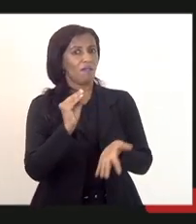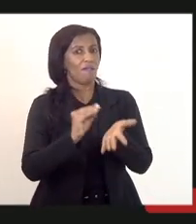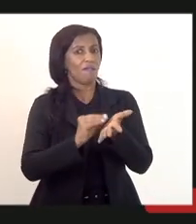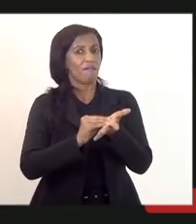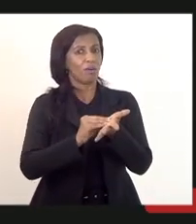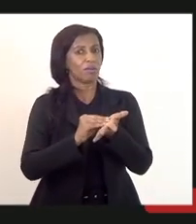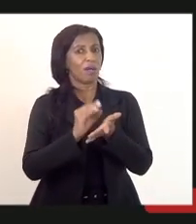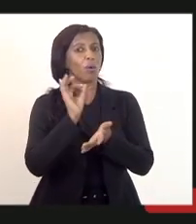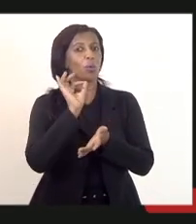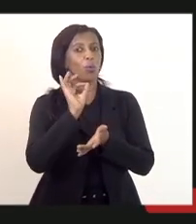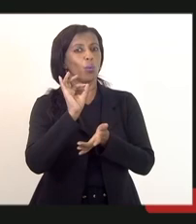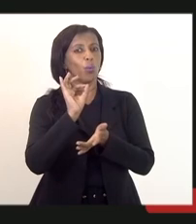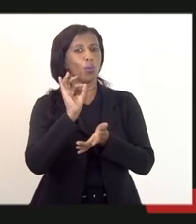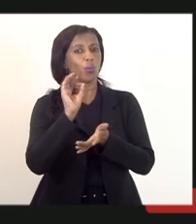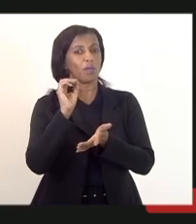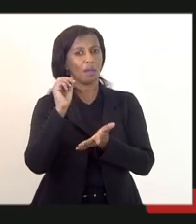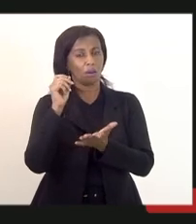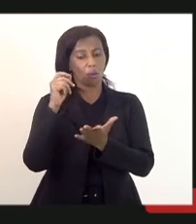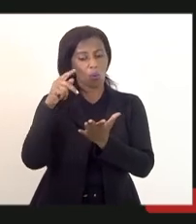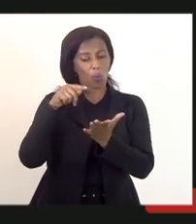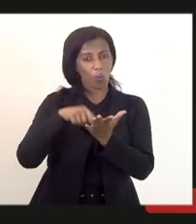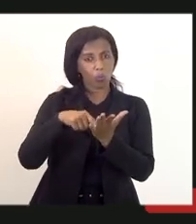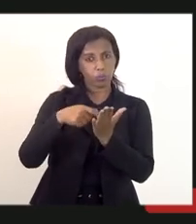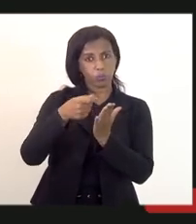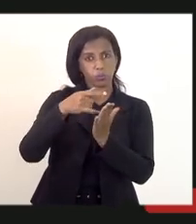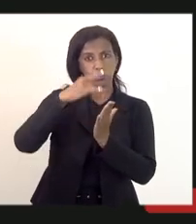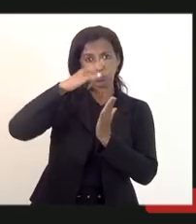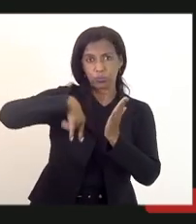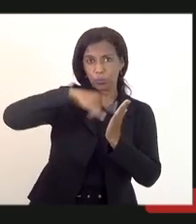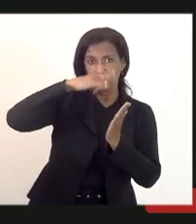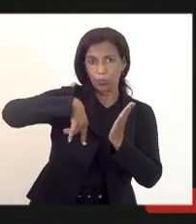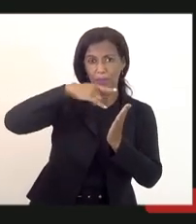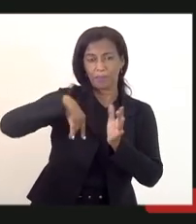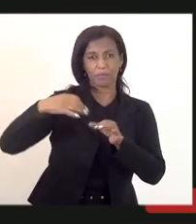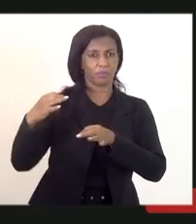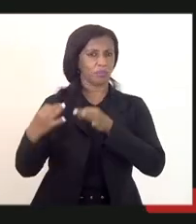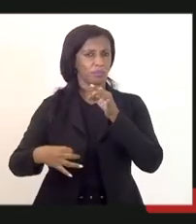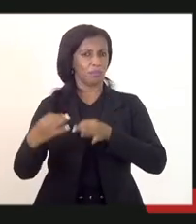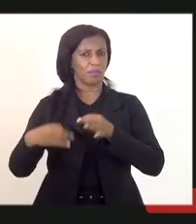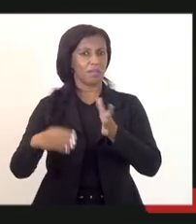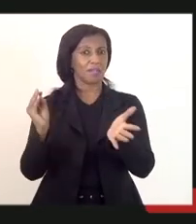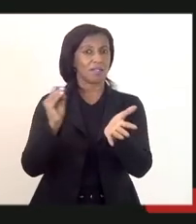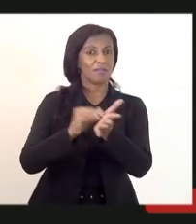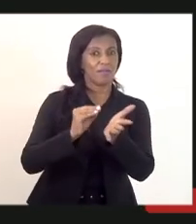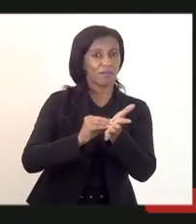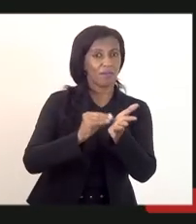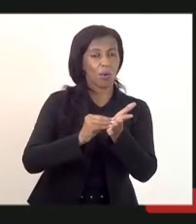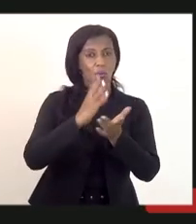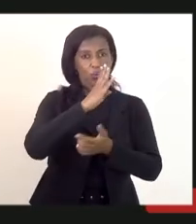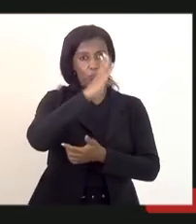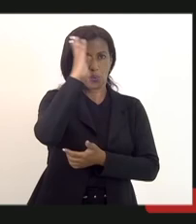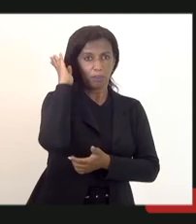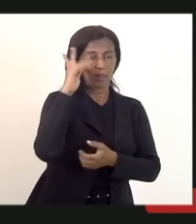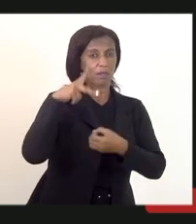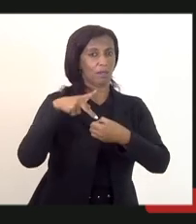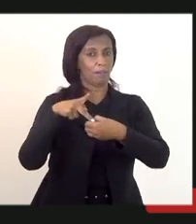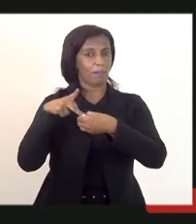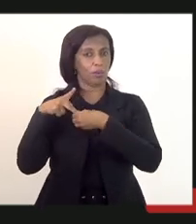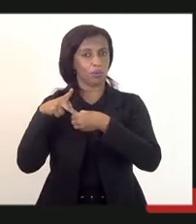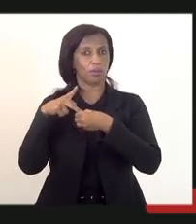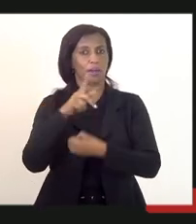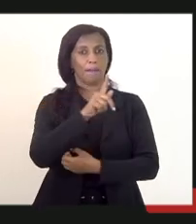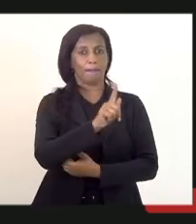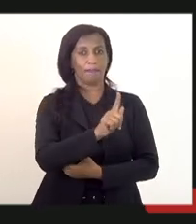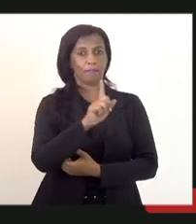jurídico sem um respaldo da procuradoria do corpo de bombeiros sem um respaldo da procuradoria geral do